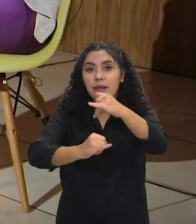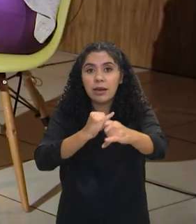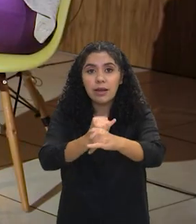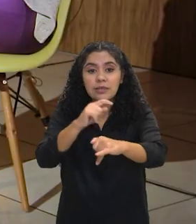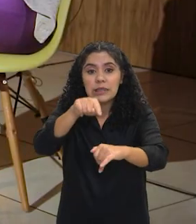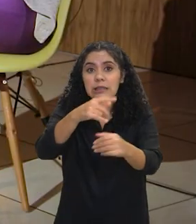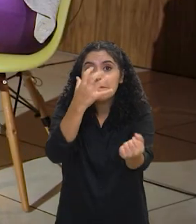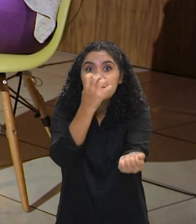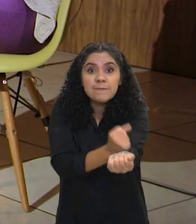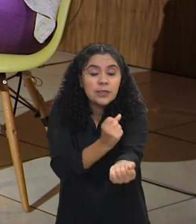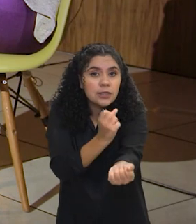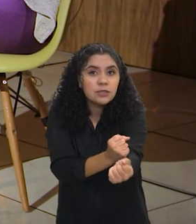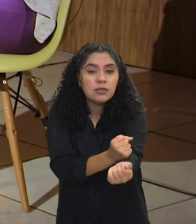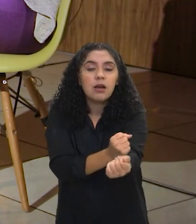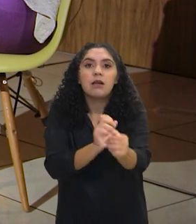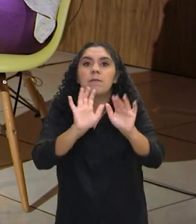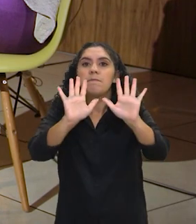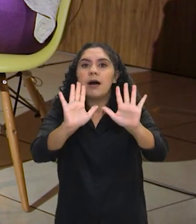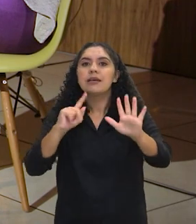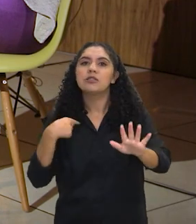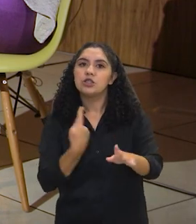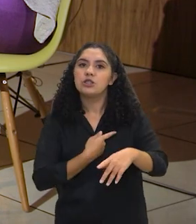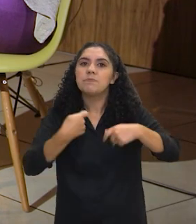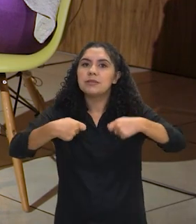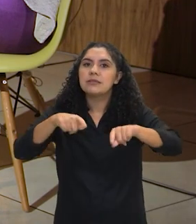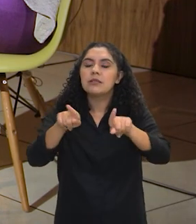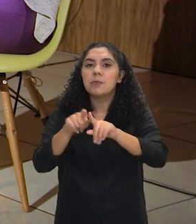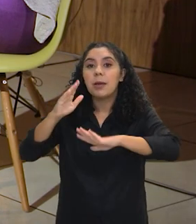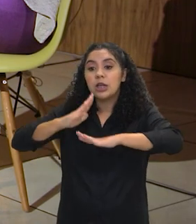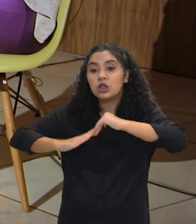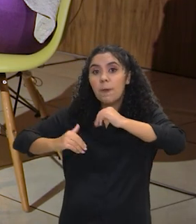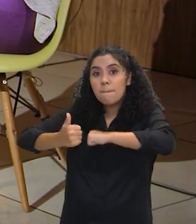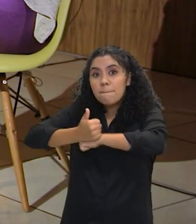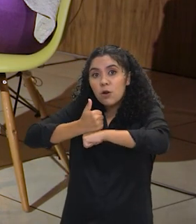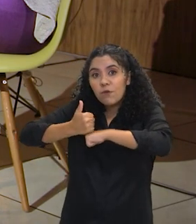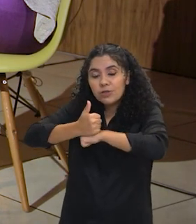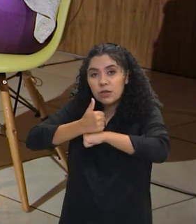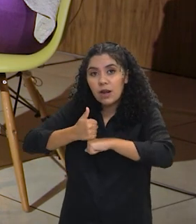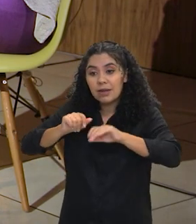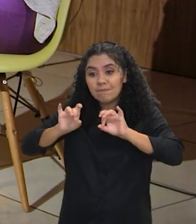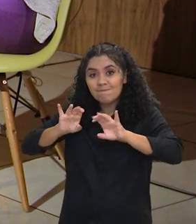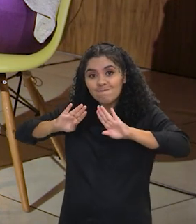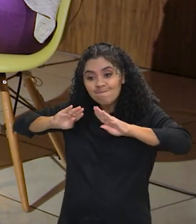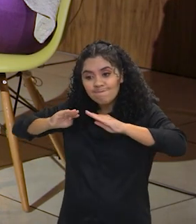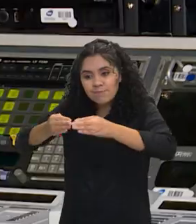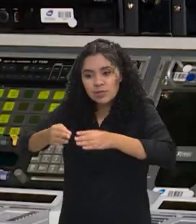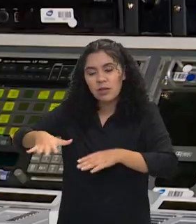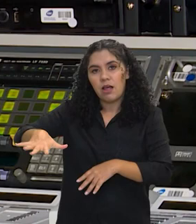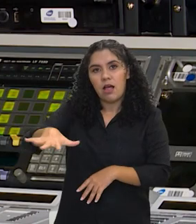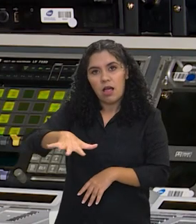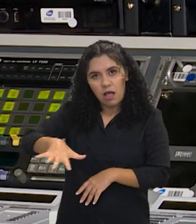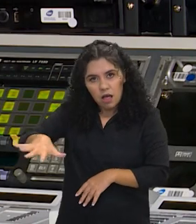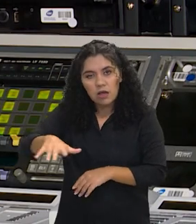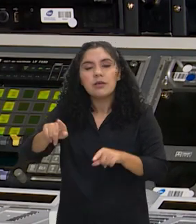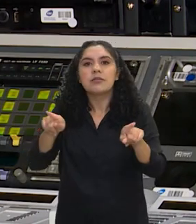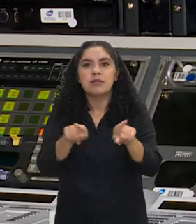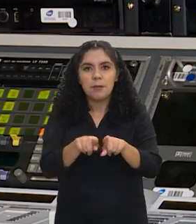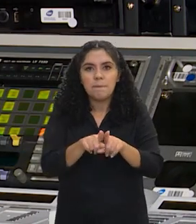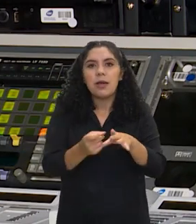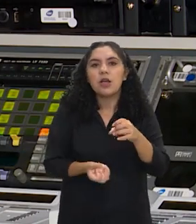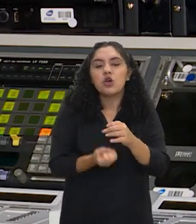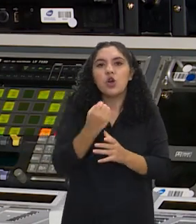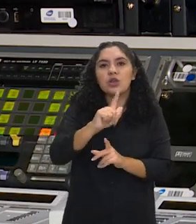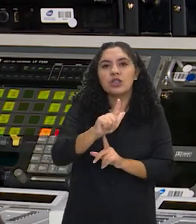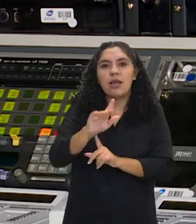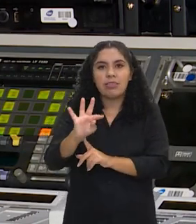Então, nós precisamos reunir não só esses órgãos de governo, como especialistas. E é isso que a gente está fazendo agora com a constituição do grupo